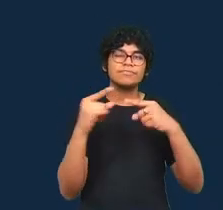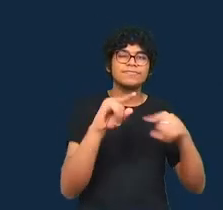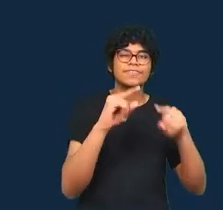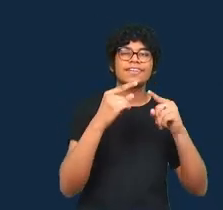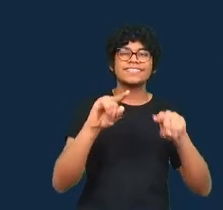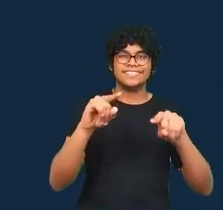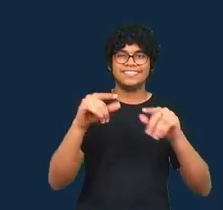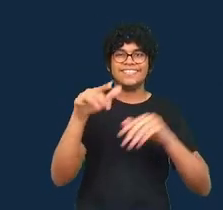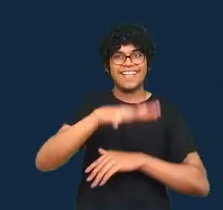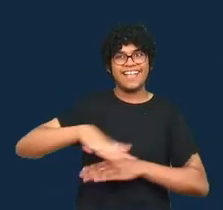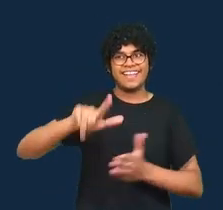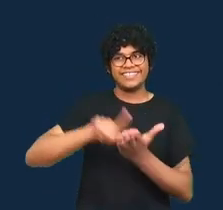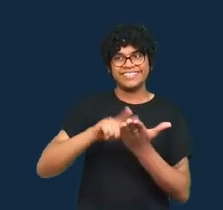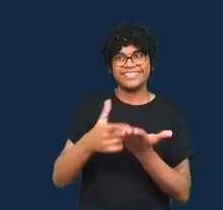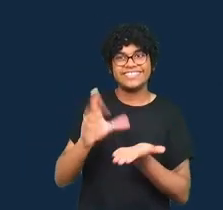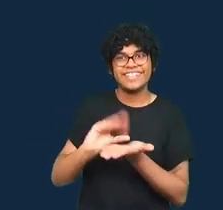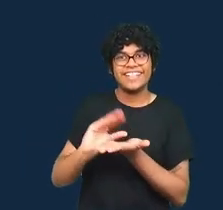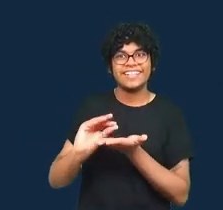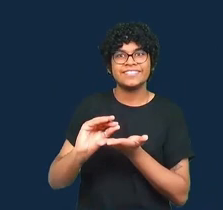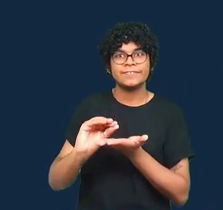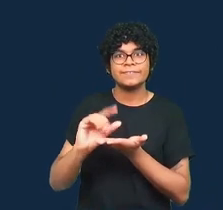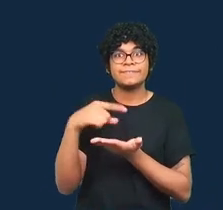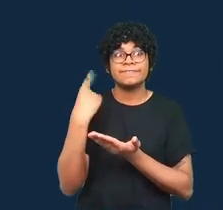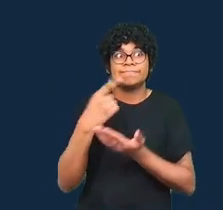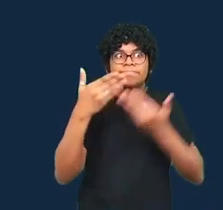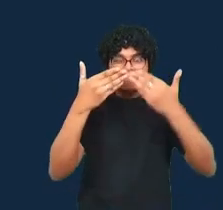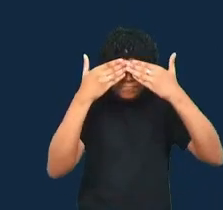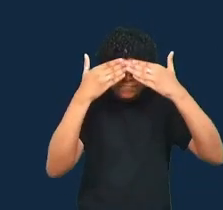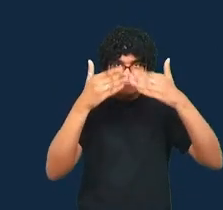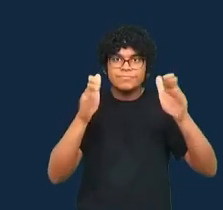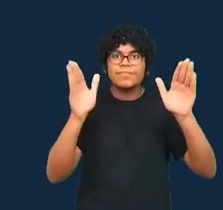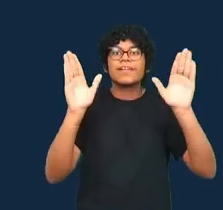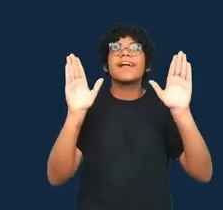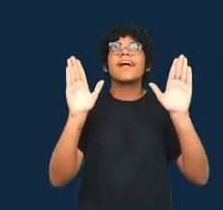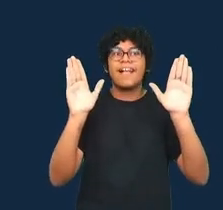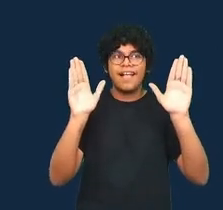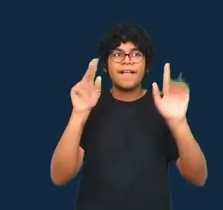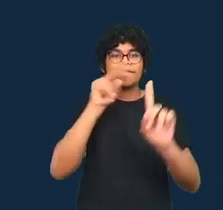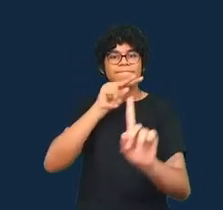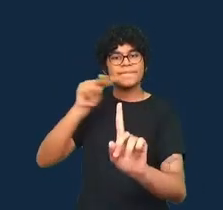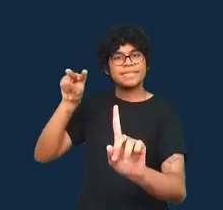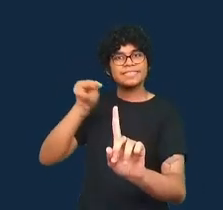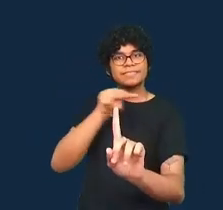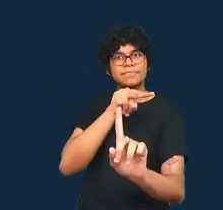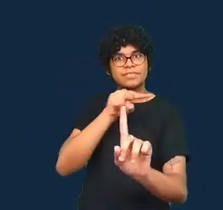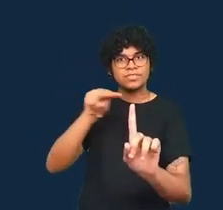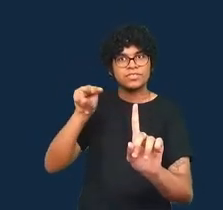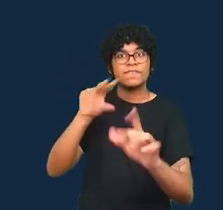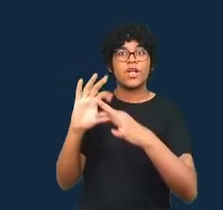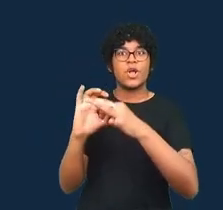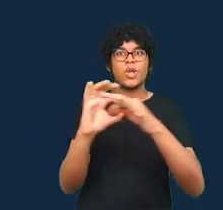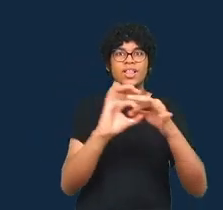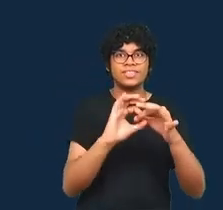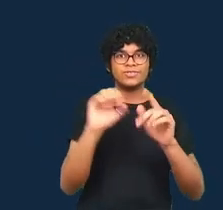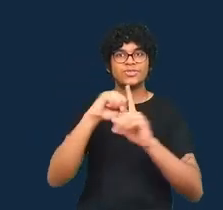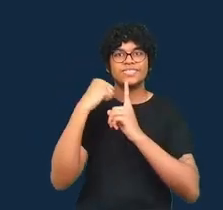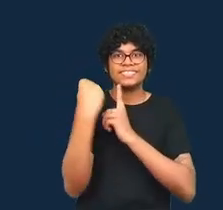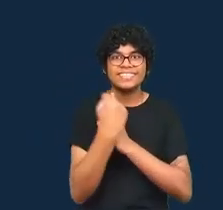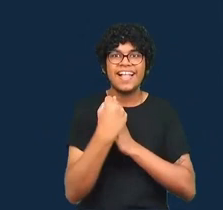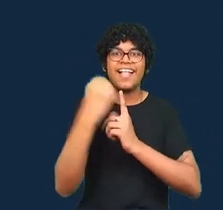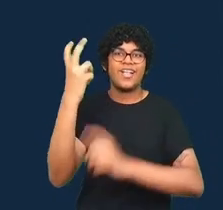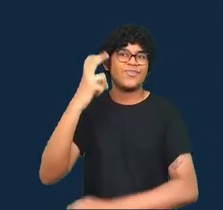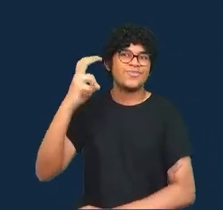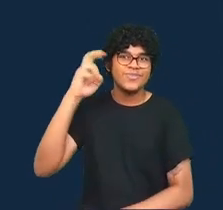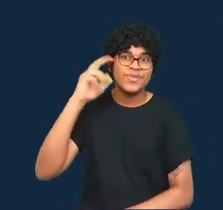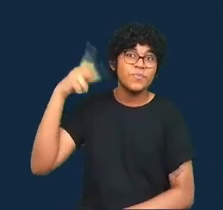quando ampliamos o quadro para olharmos os contextos social, cultural, político